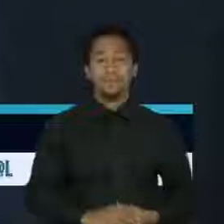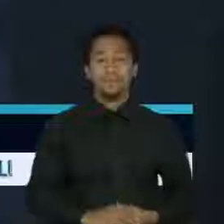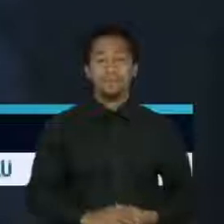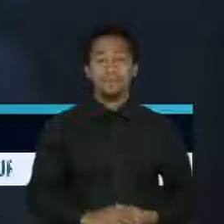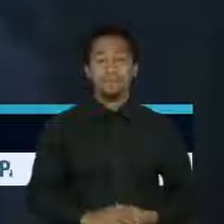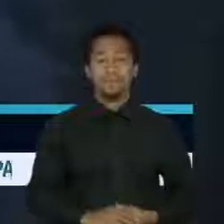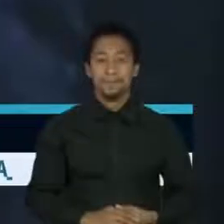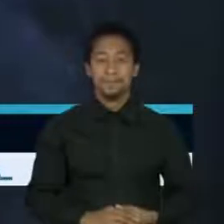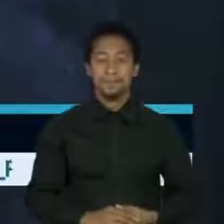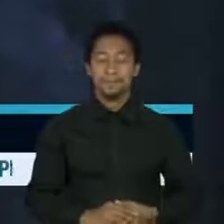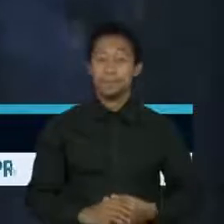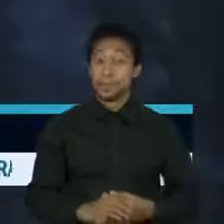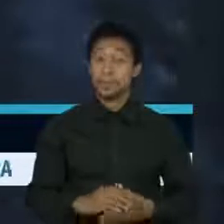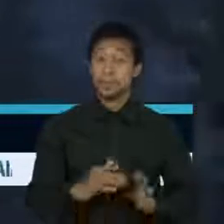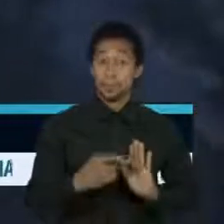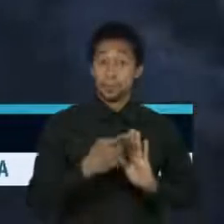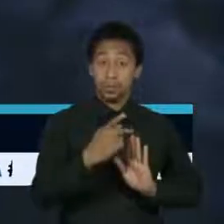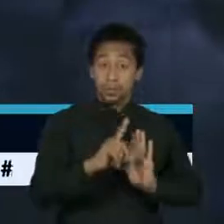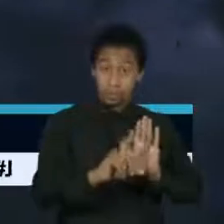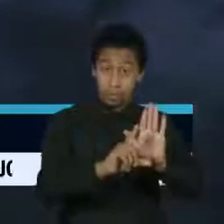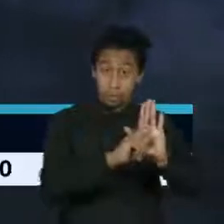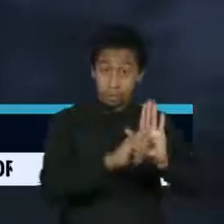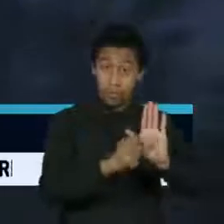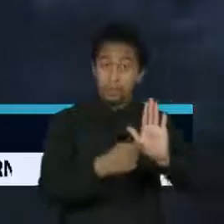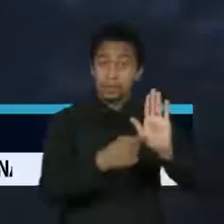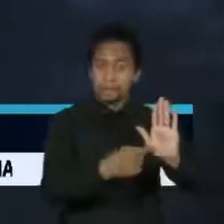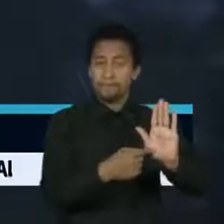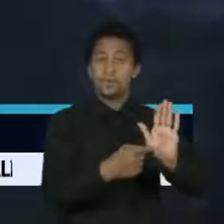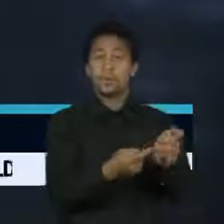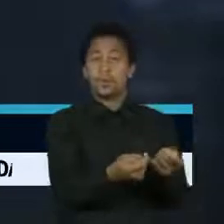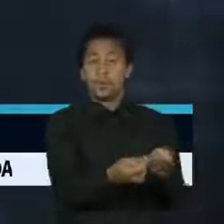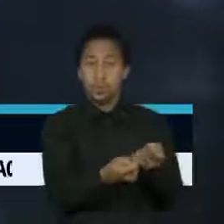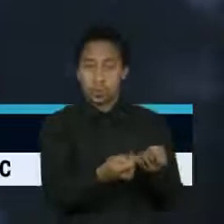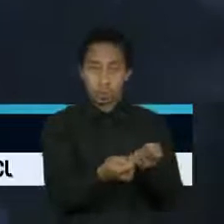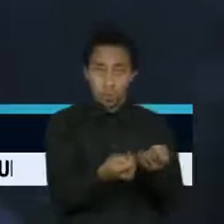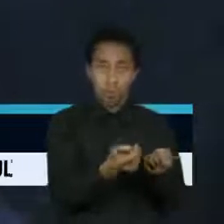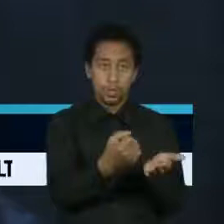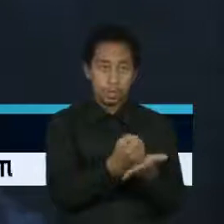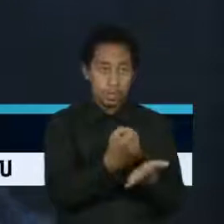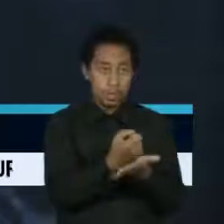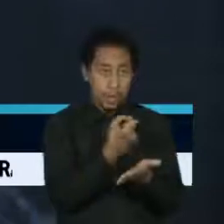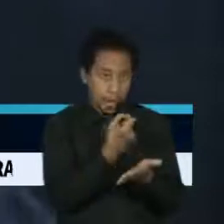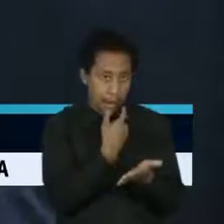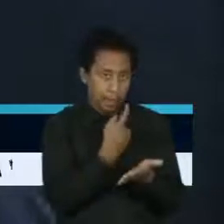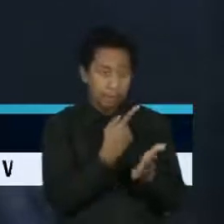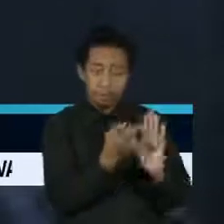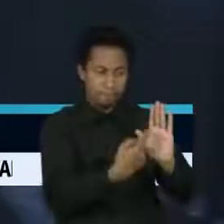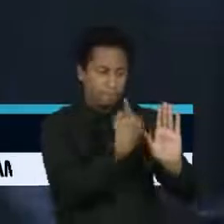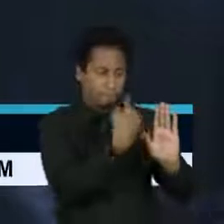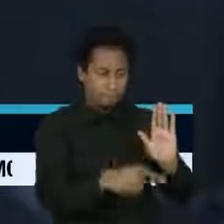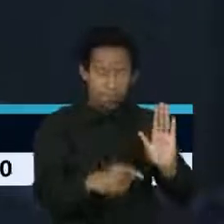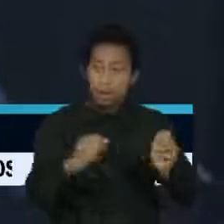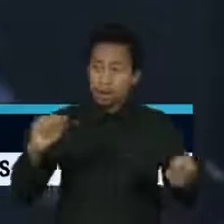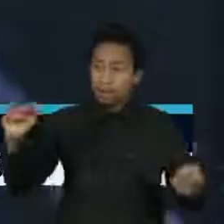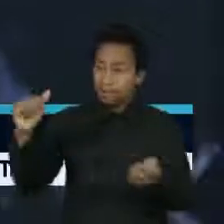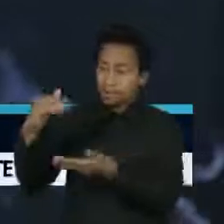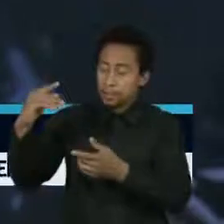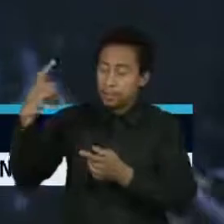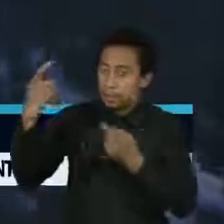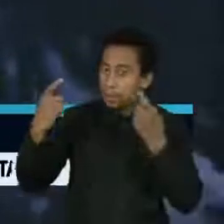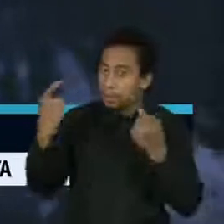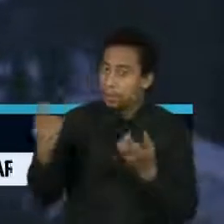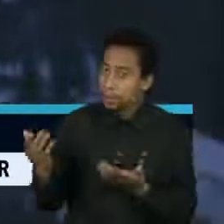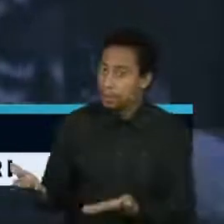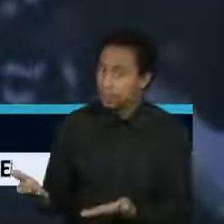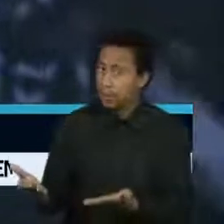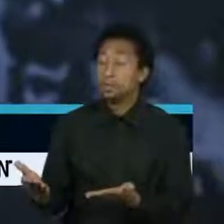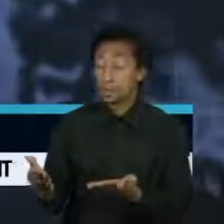O projeto de lei que cancela o Sistema Nacional de Controle de Medicamentos tem deixado a Anvisa preocupada. A agência